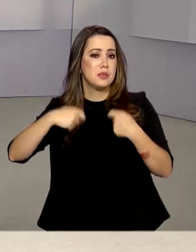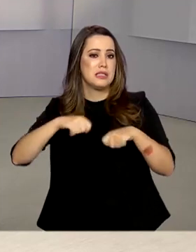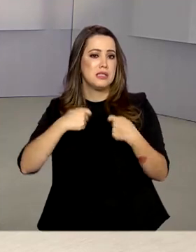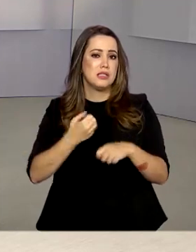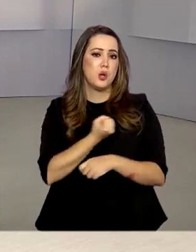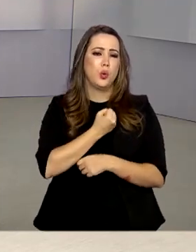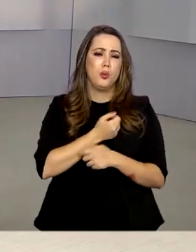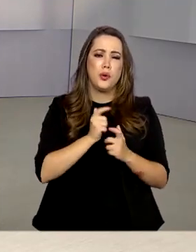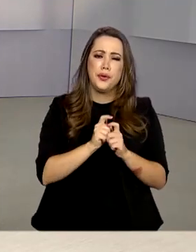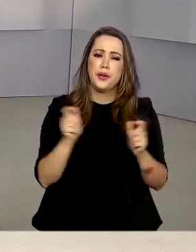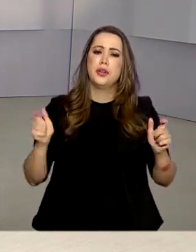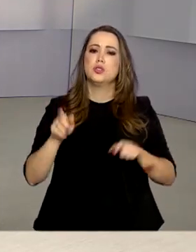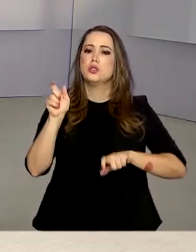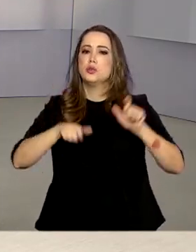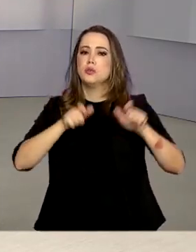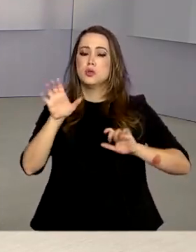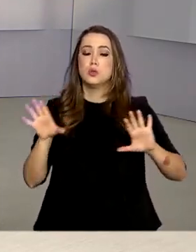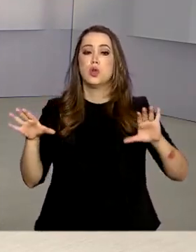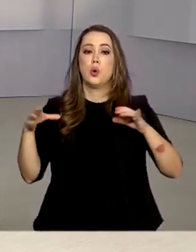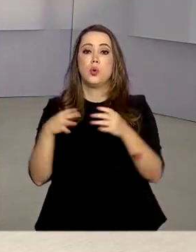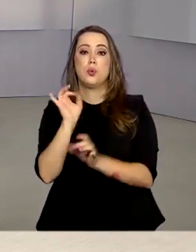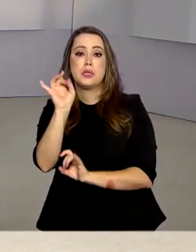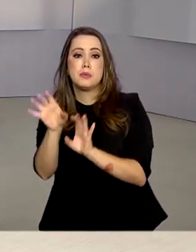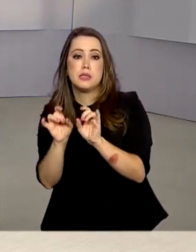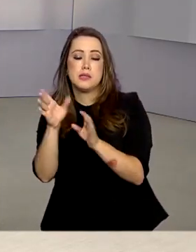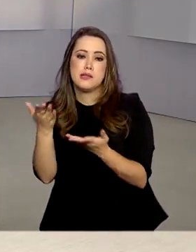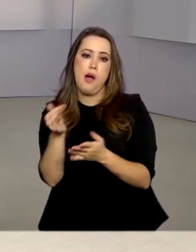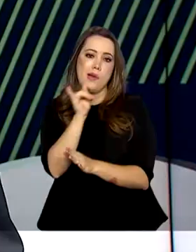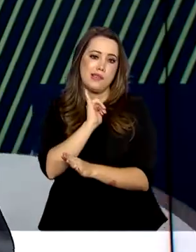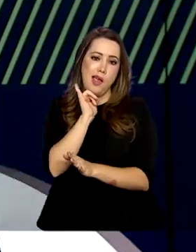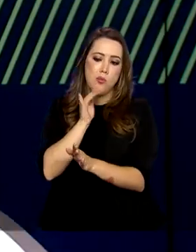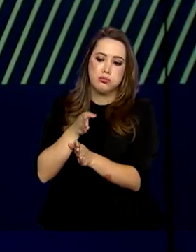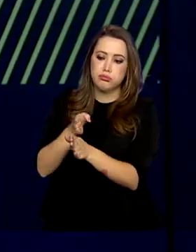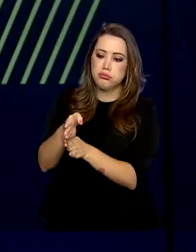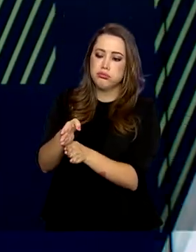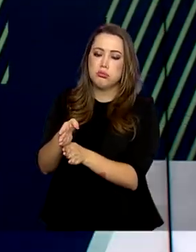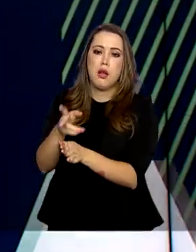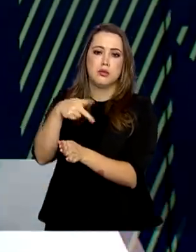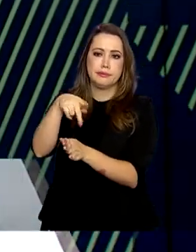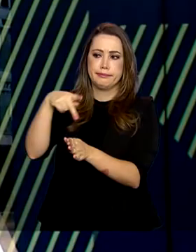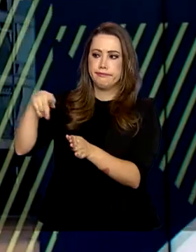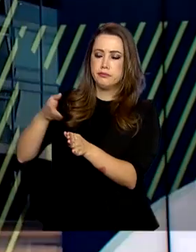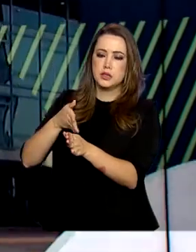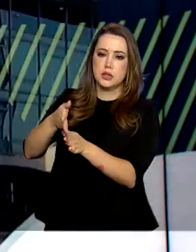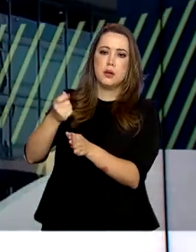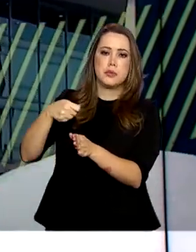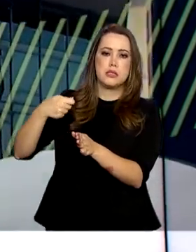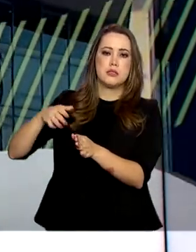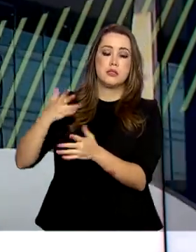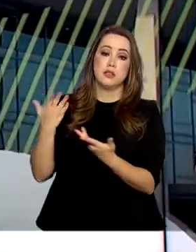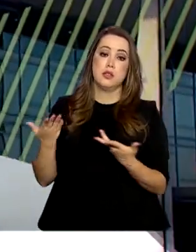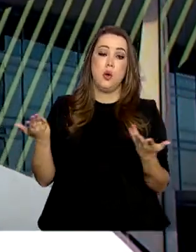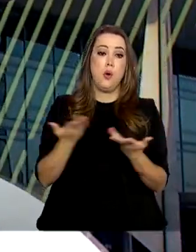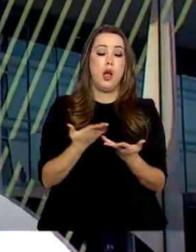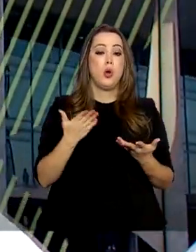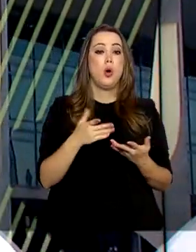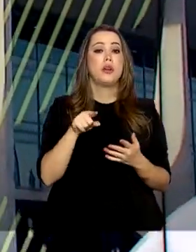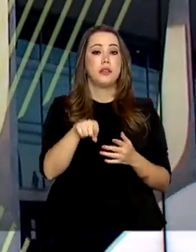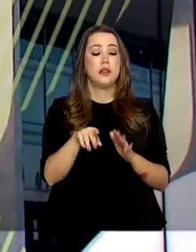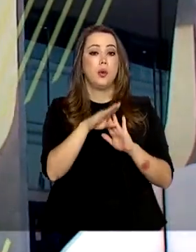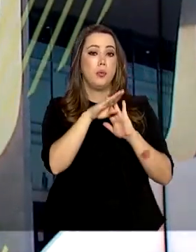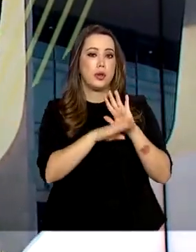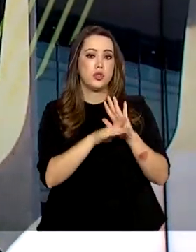pessoas e suprimentos a pelotões especiais de fronteira, por exemplo. Com essa mudança, o projeto Sherpa, que envolve a doação